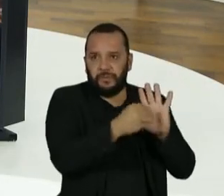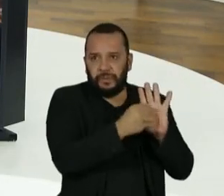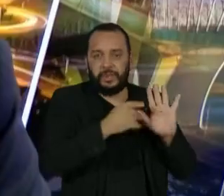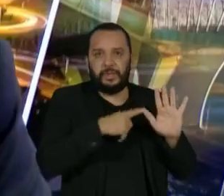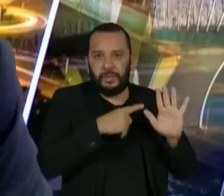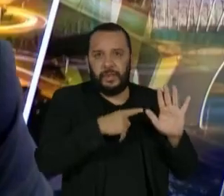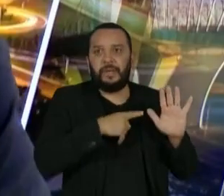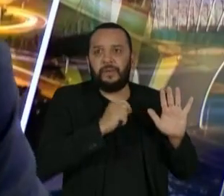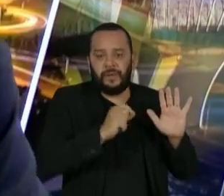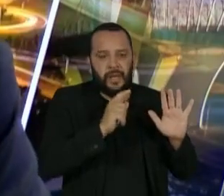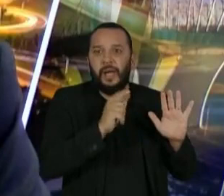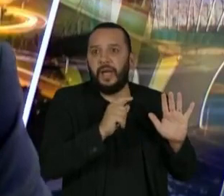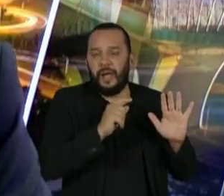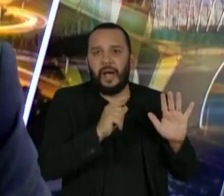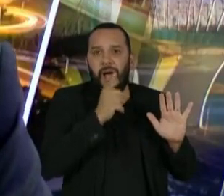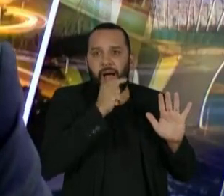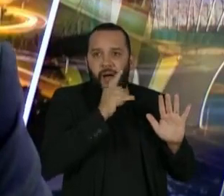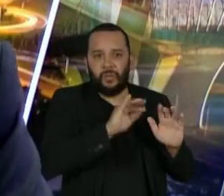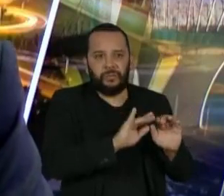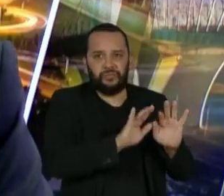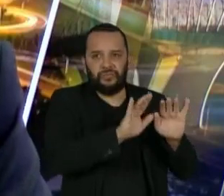reservatórios com água.